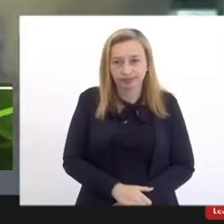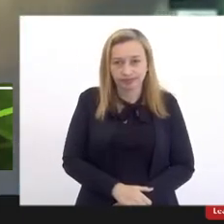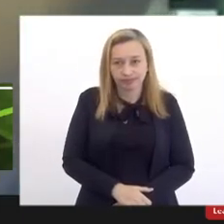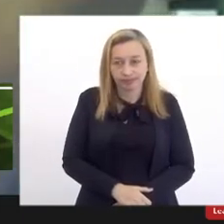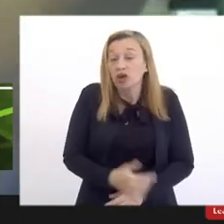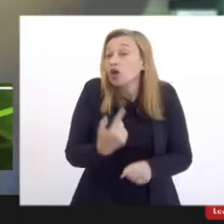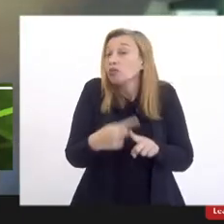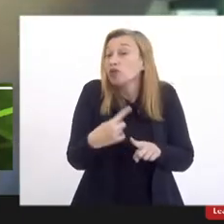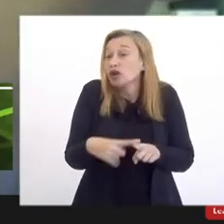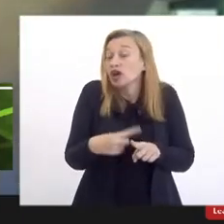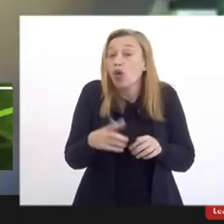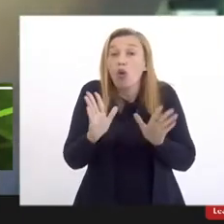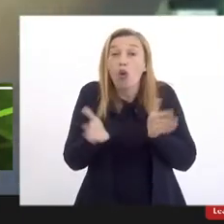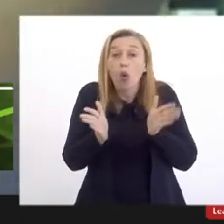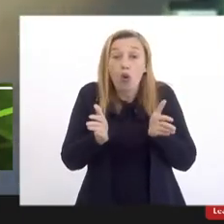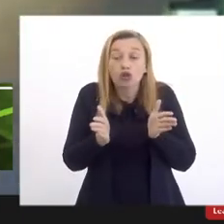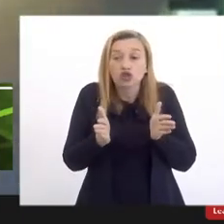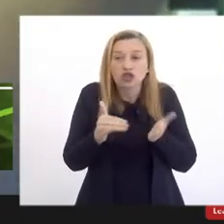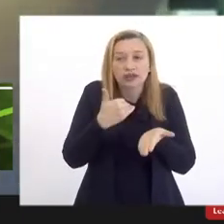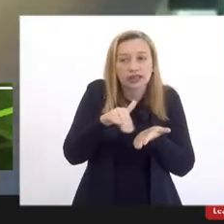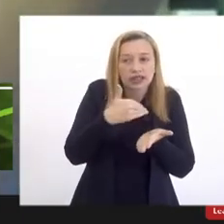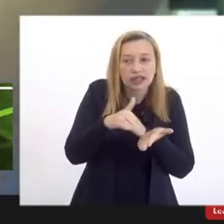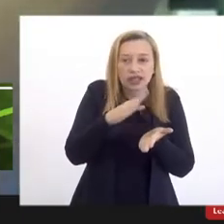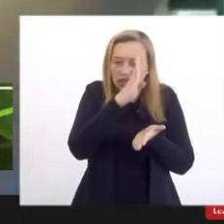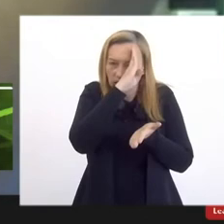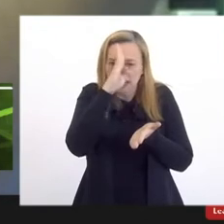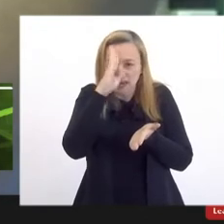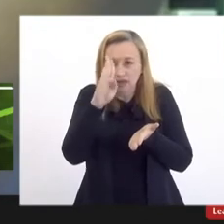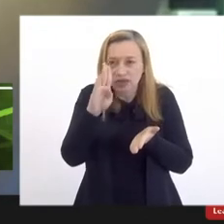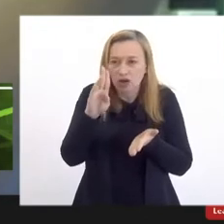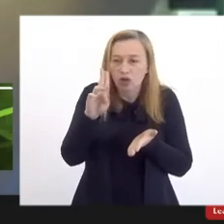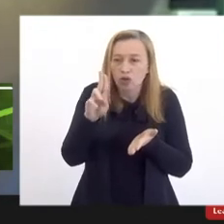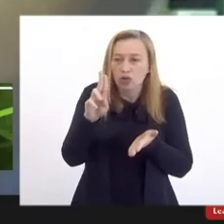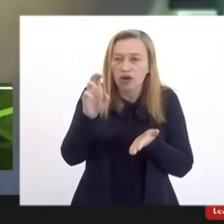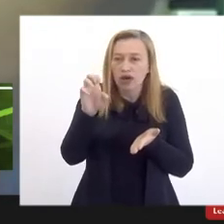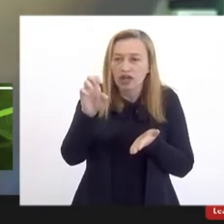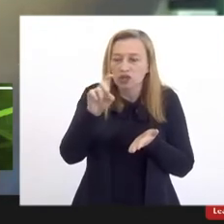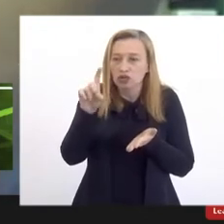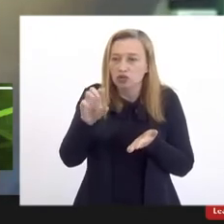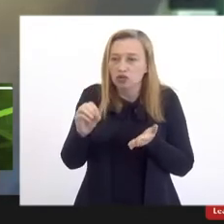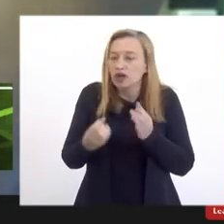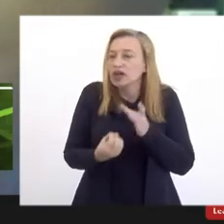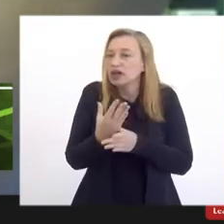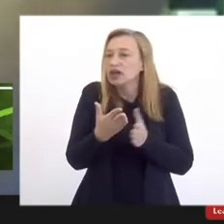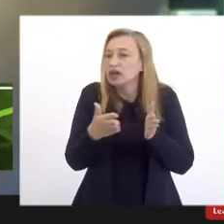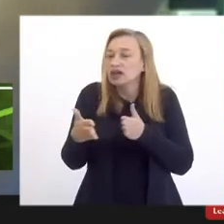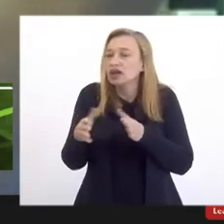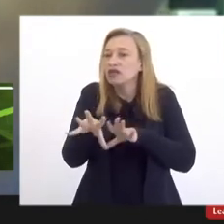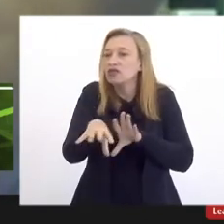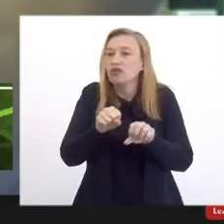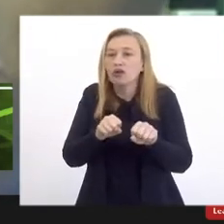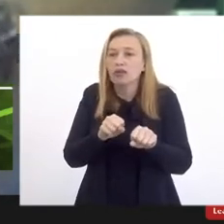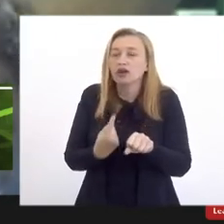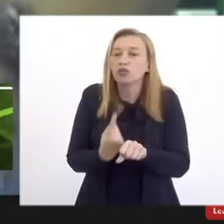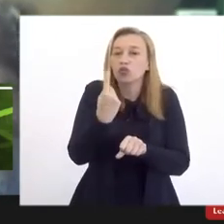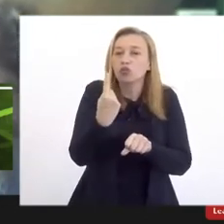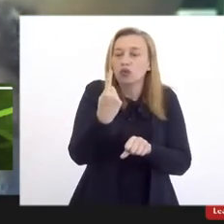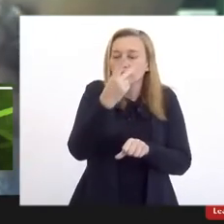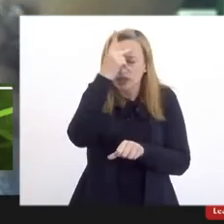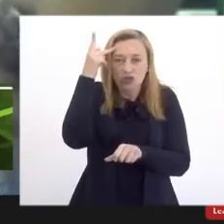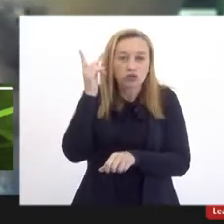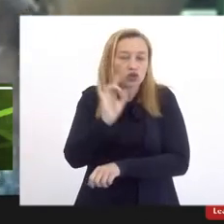Por quê? Porque hoje a Secretaria Acadêmica da UESO é formada por um funcionário